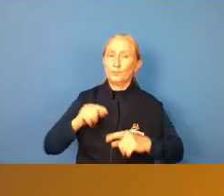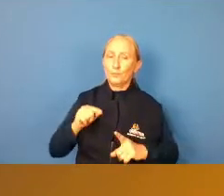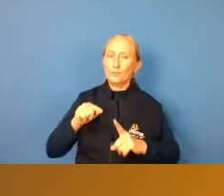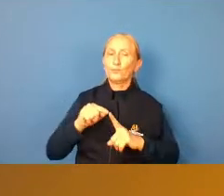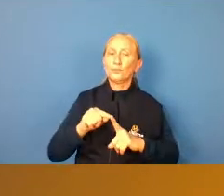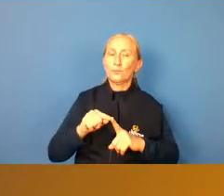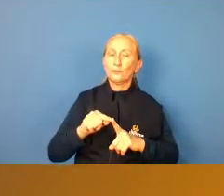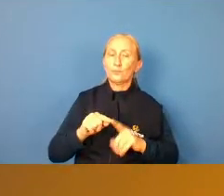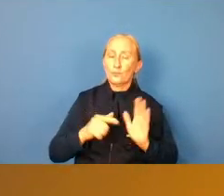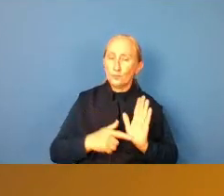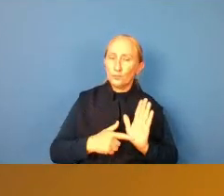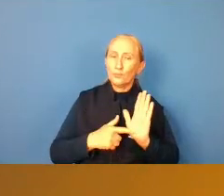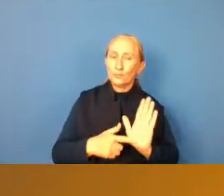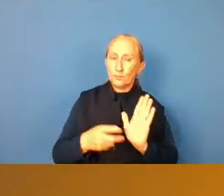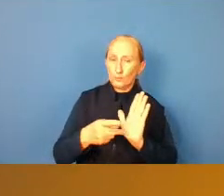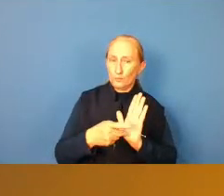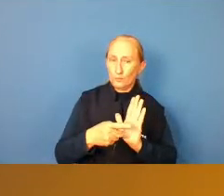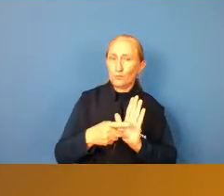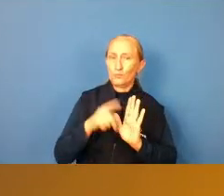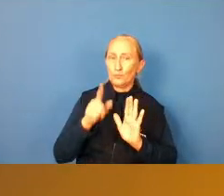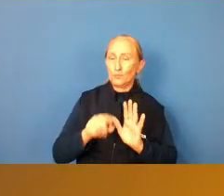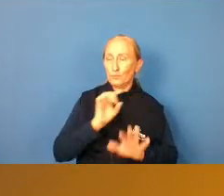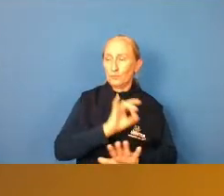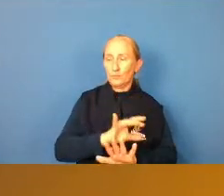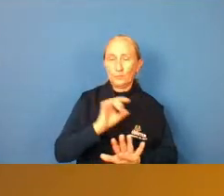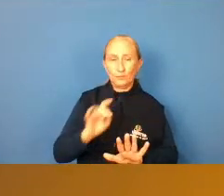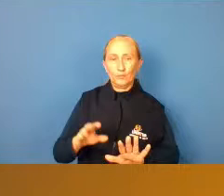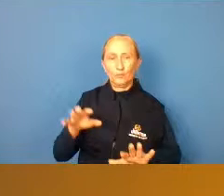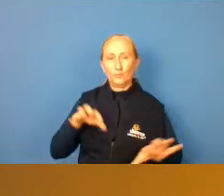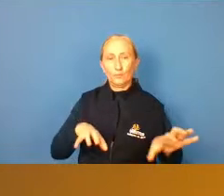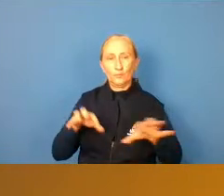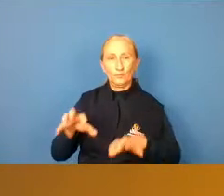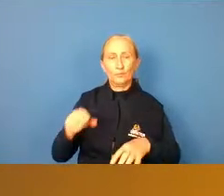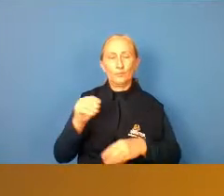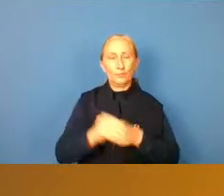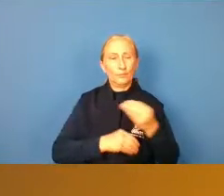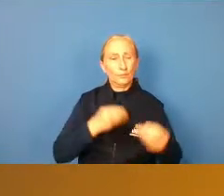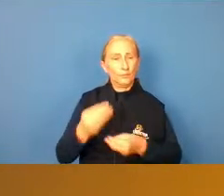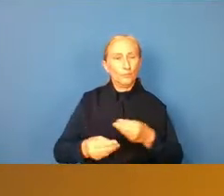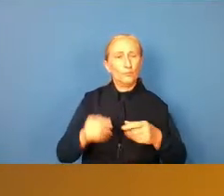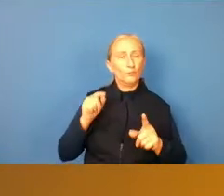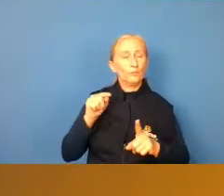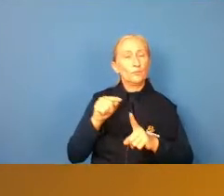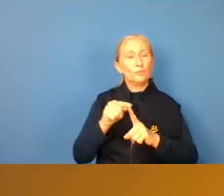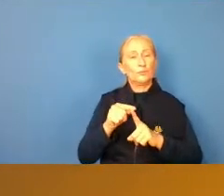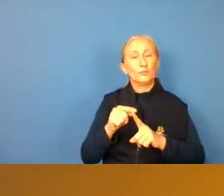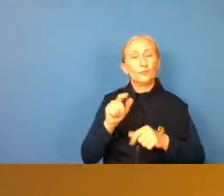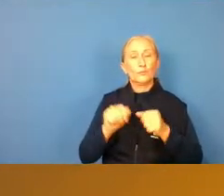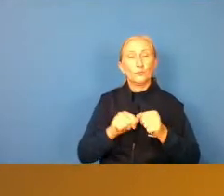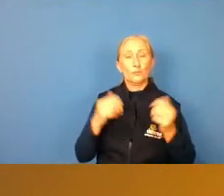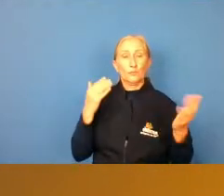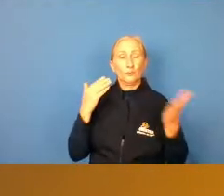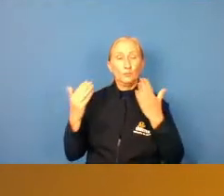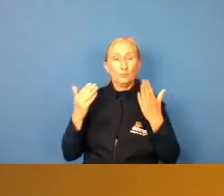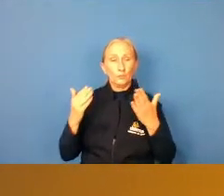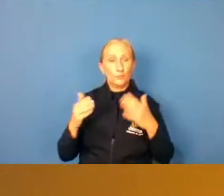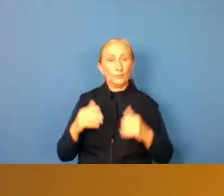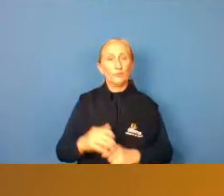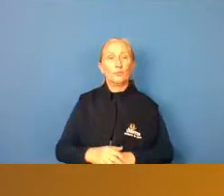de mostrar exatamente a função de cada posição do jogador qual é a tarefa dele fazer comparações